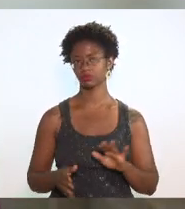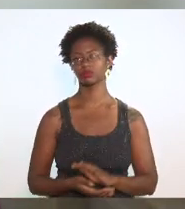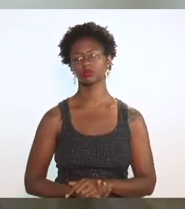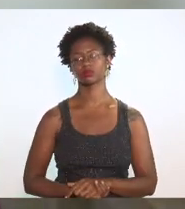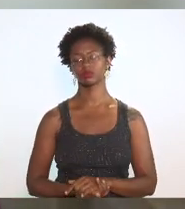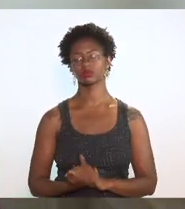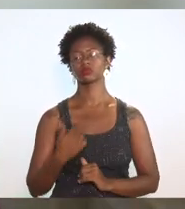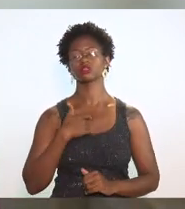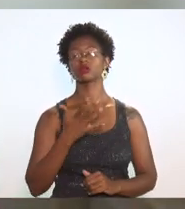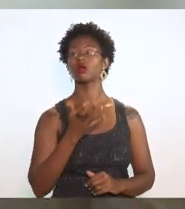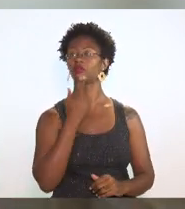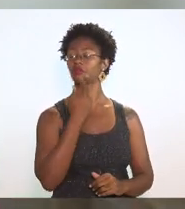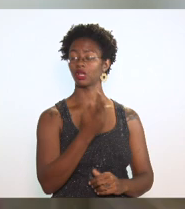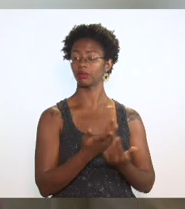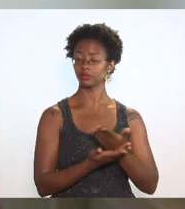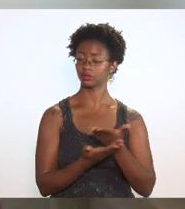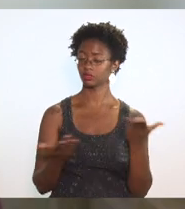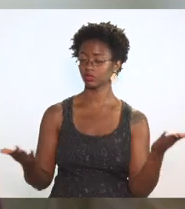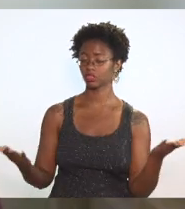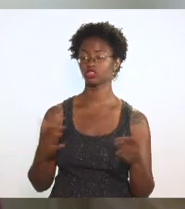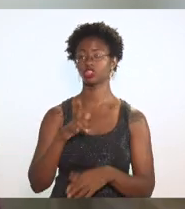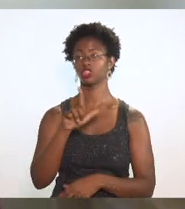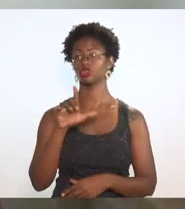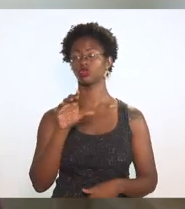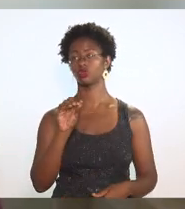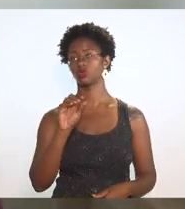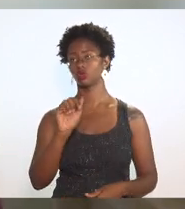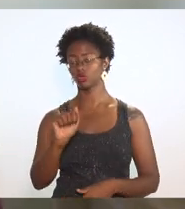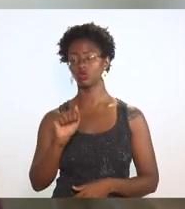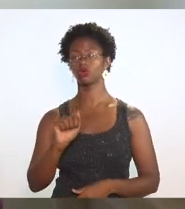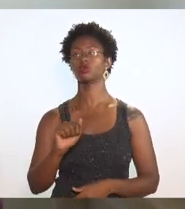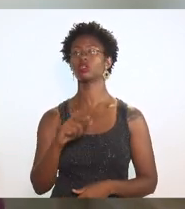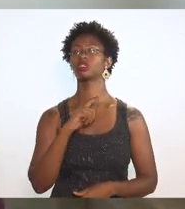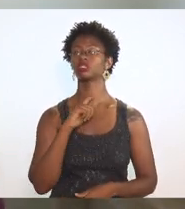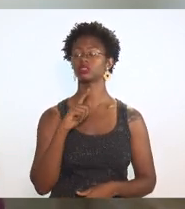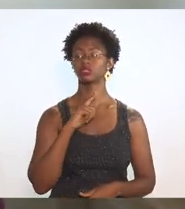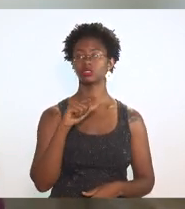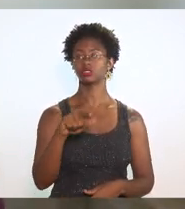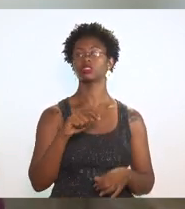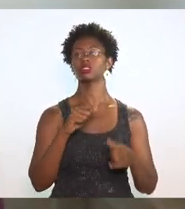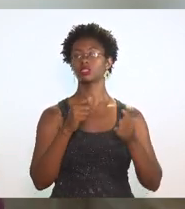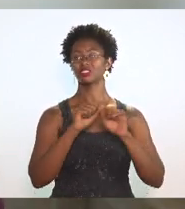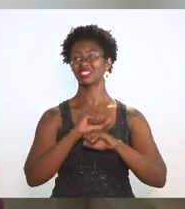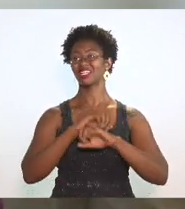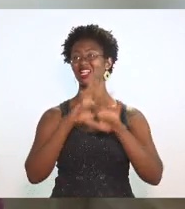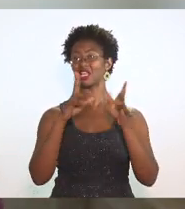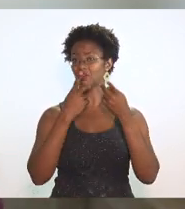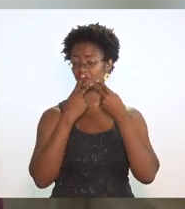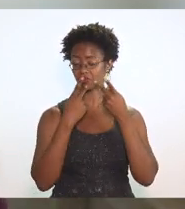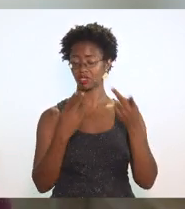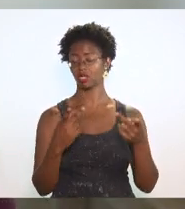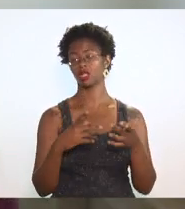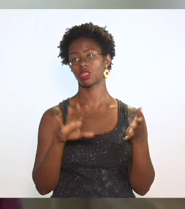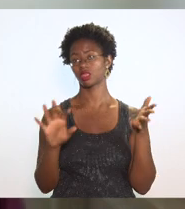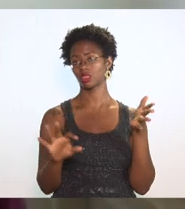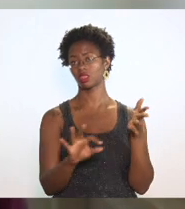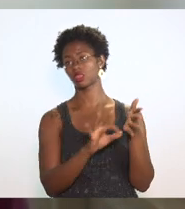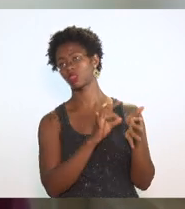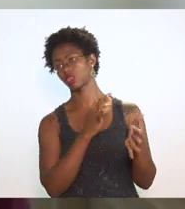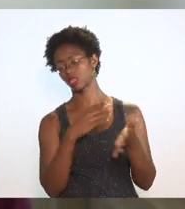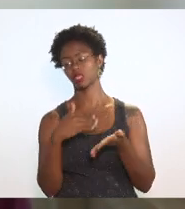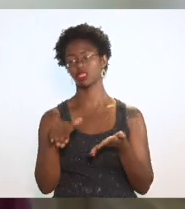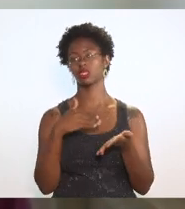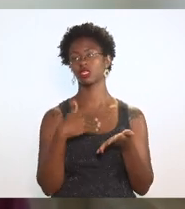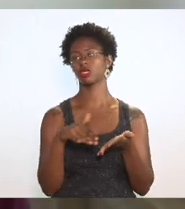eu queria dizer que na LOA está explicitado rubrica para a secretaria de